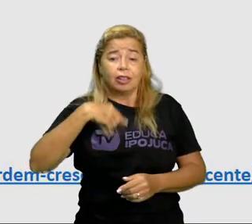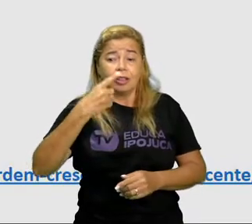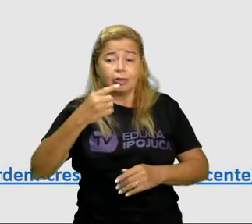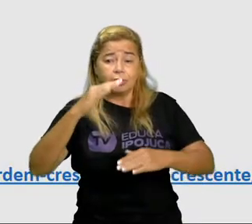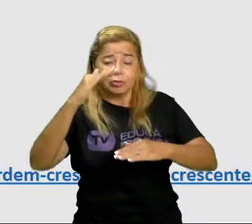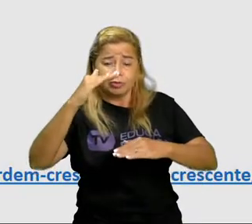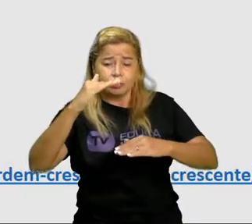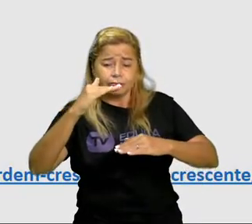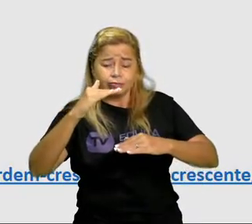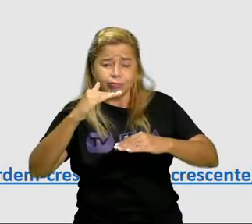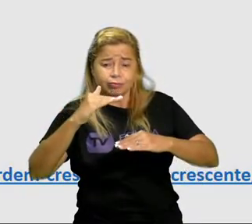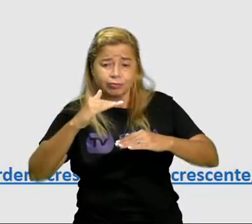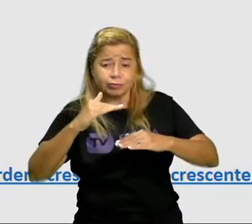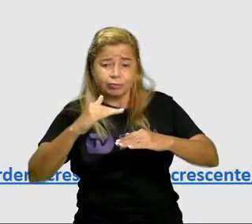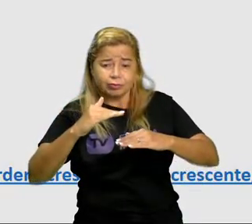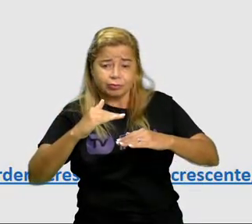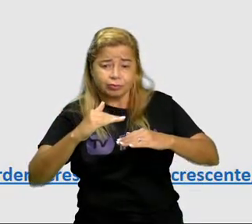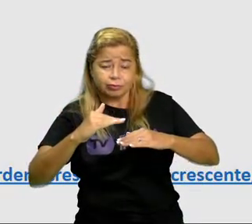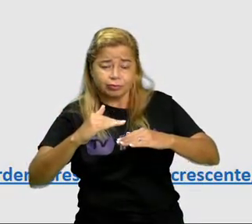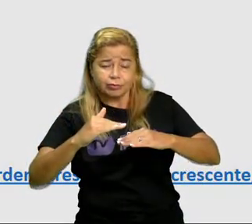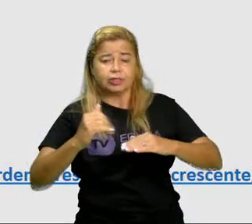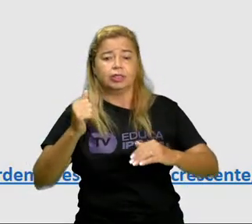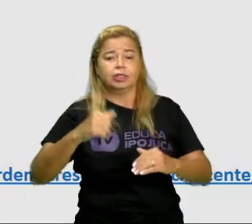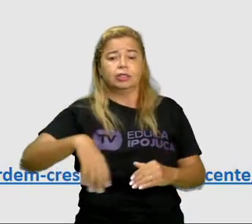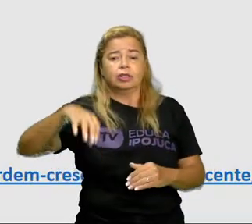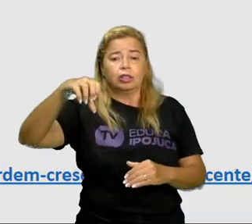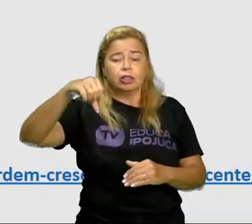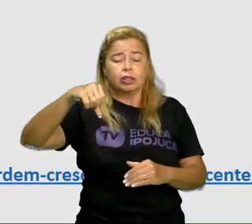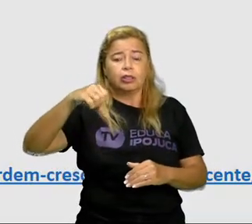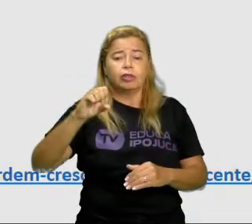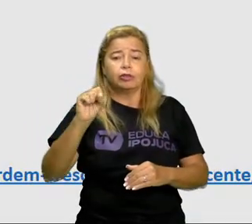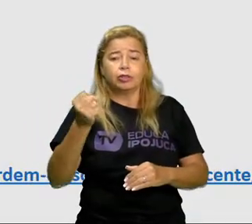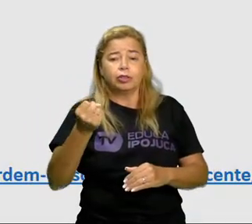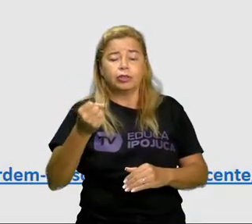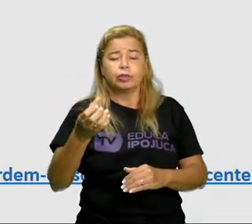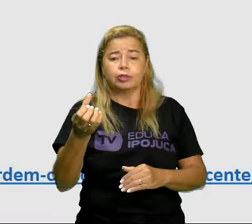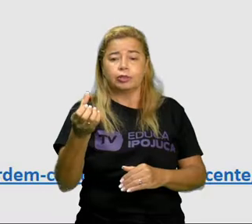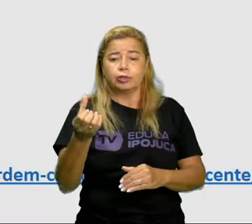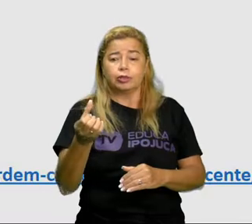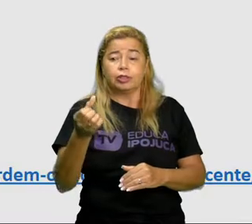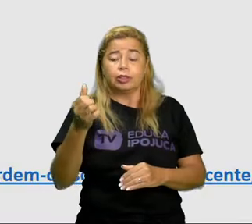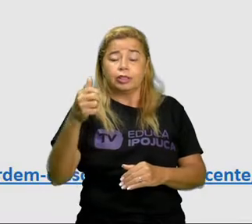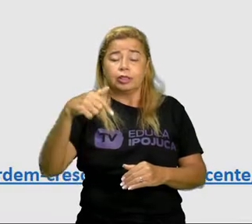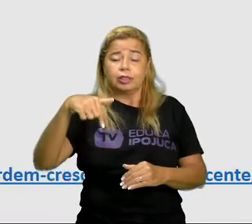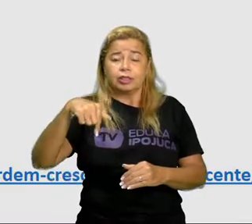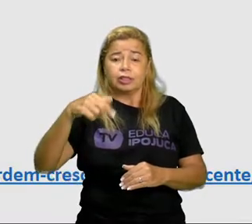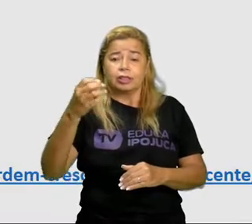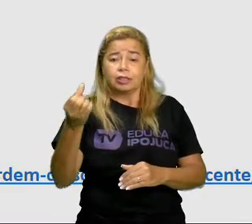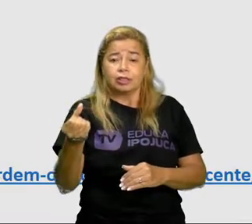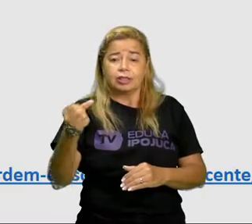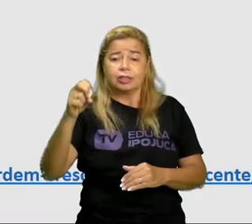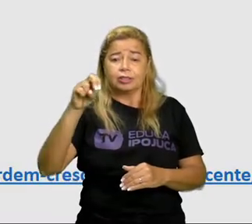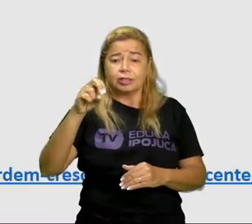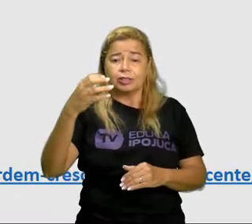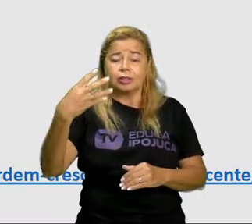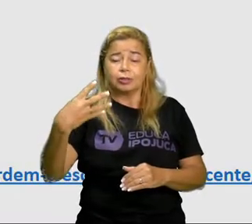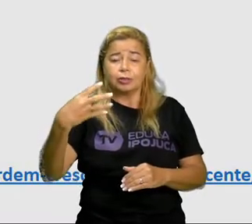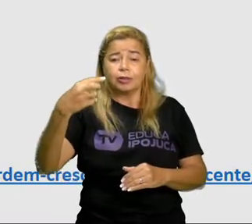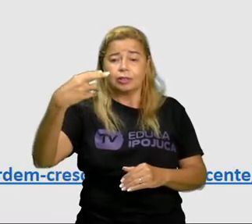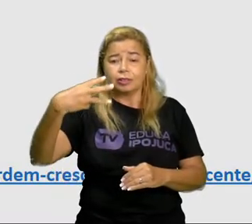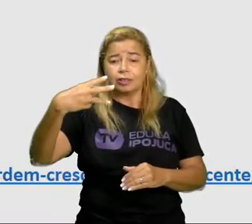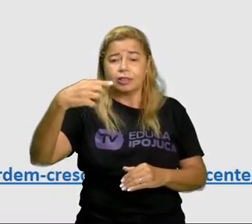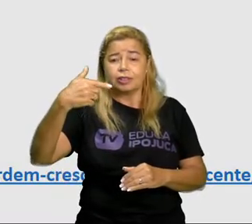7, 6, 5, 4, 3, 2 e 1.